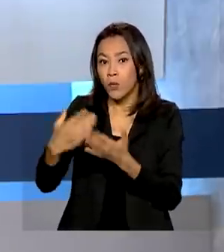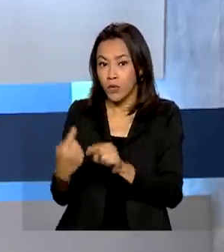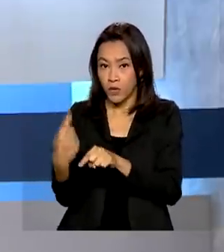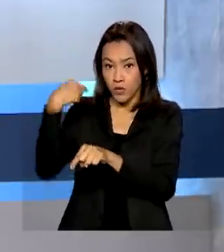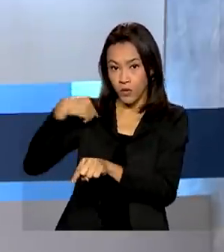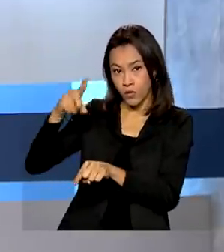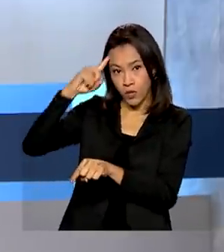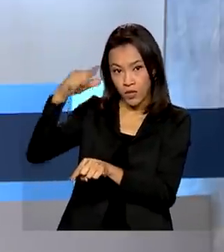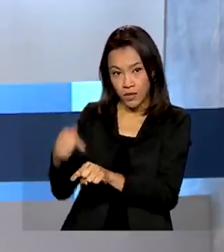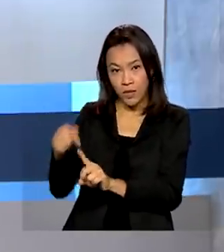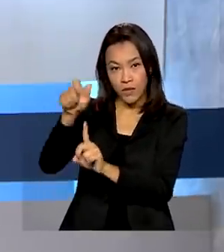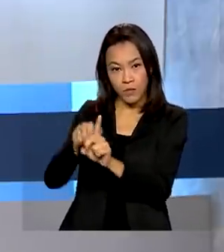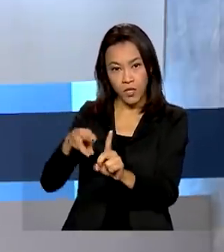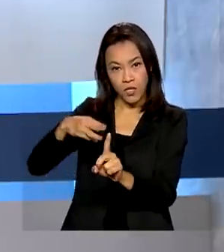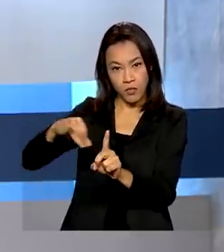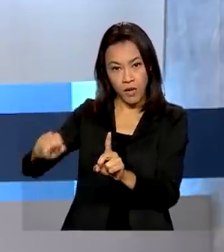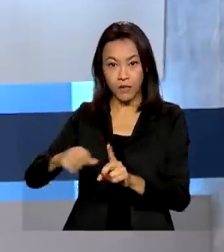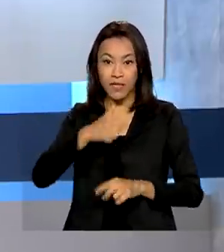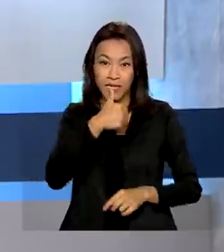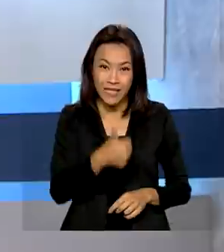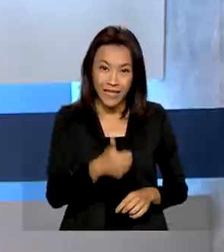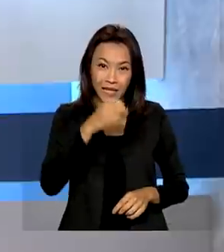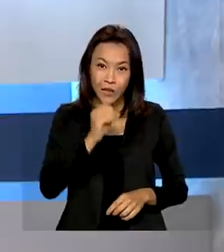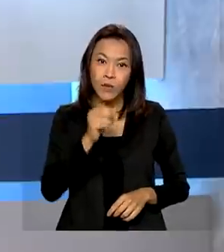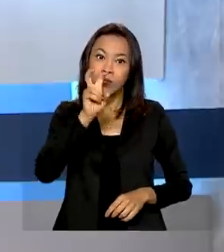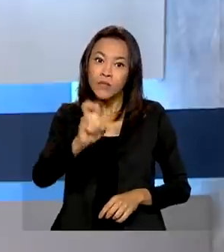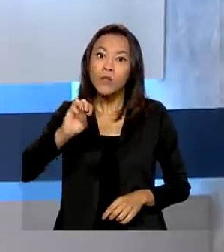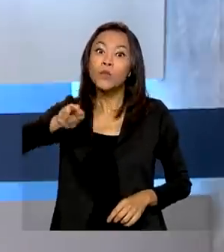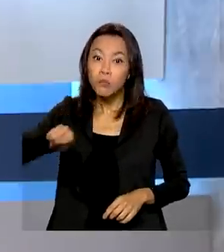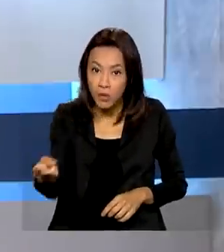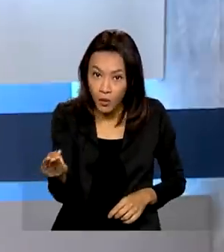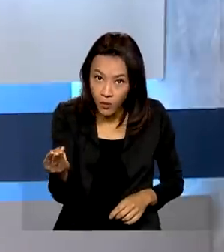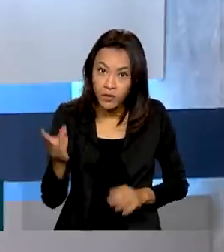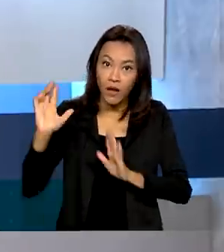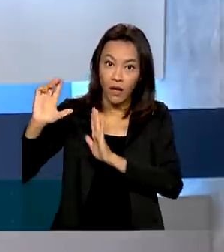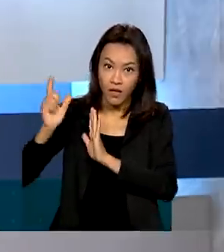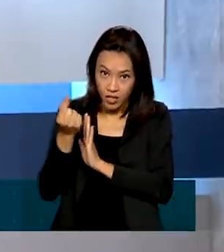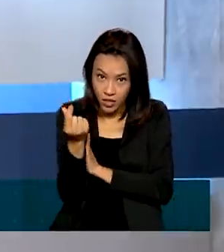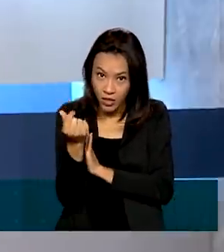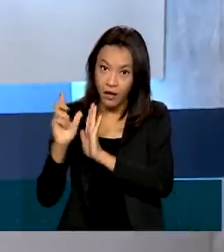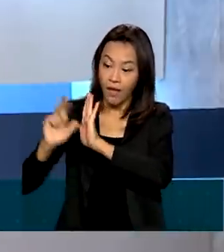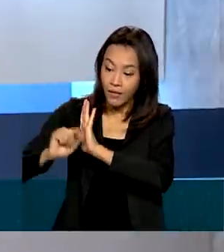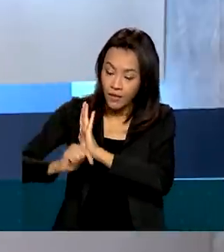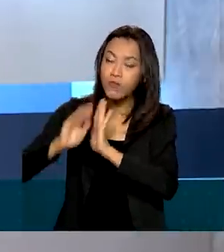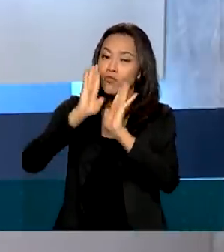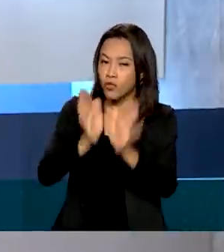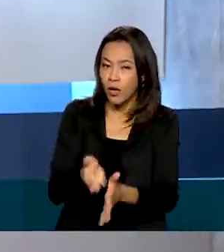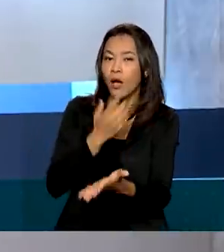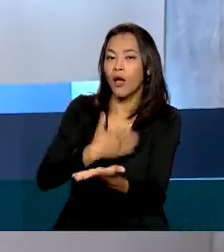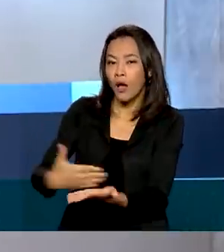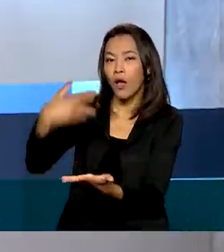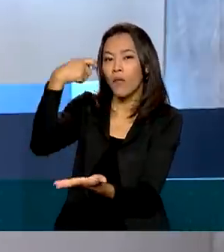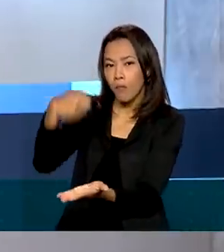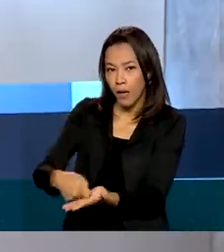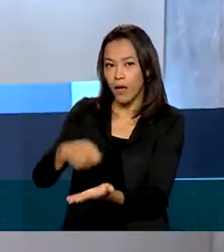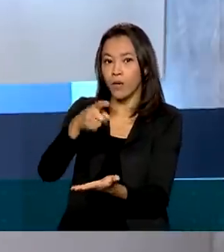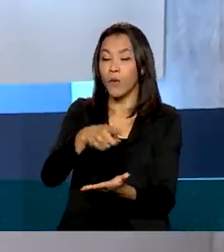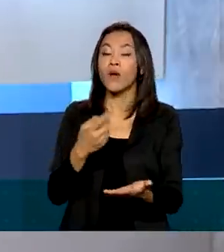105 milhões de reais em valores atrasados já foram pagos. Para pedir a renegociação, acesse